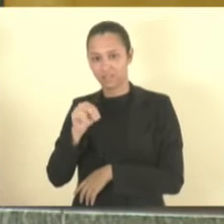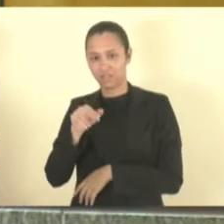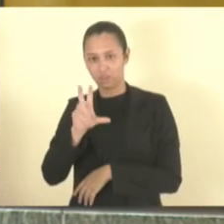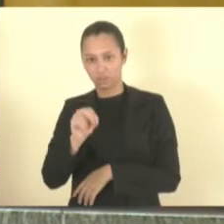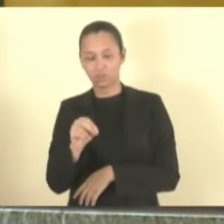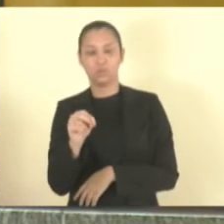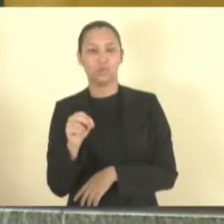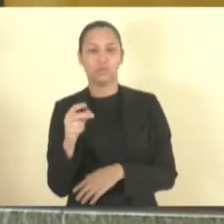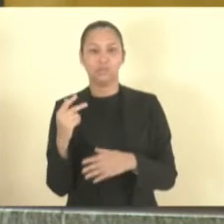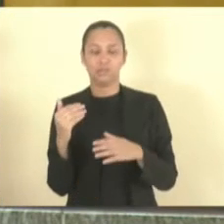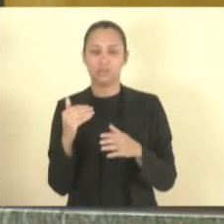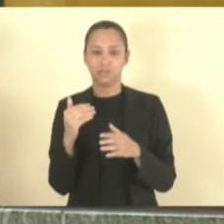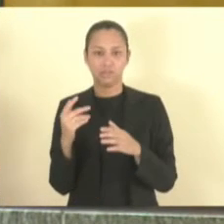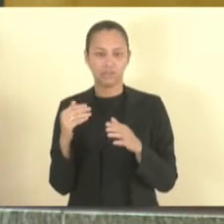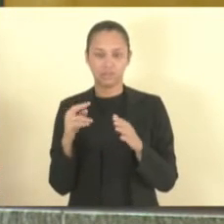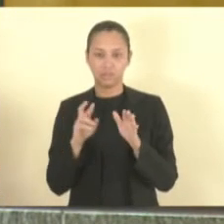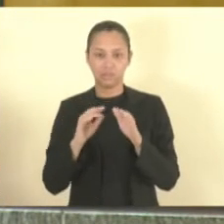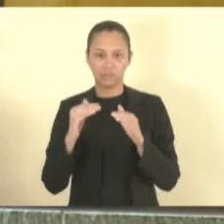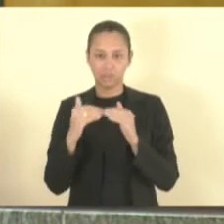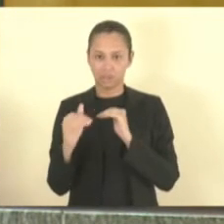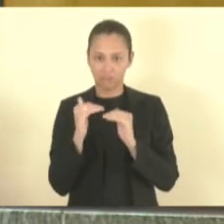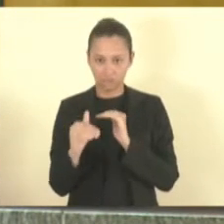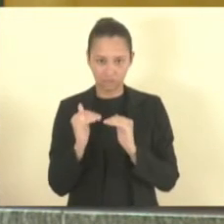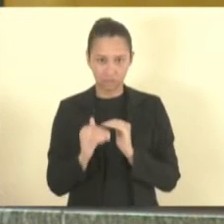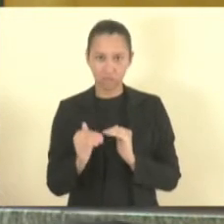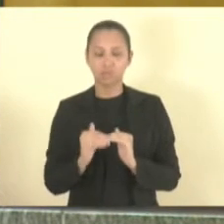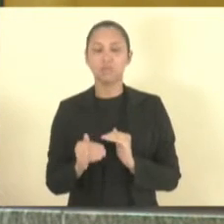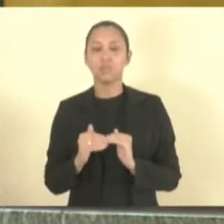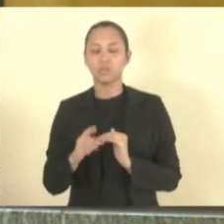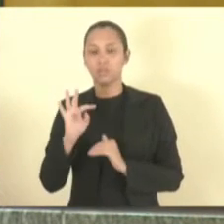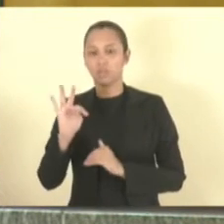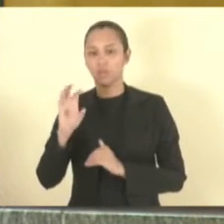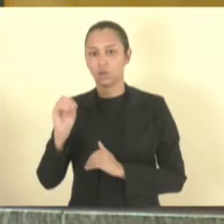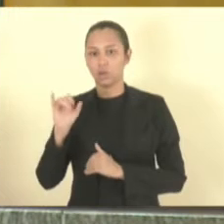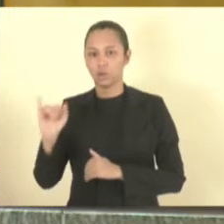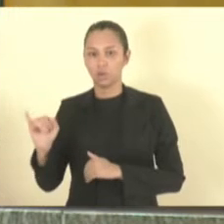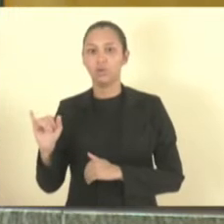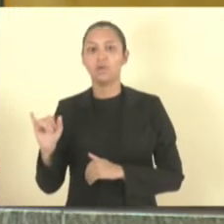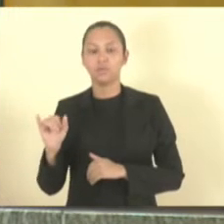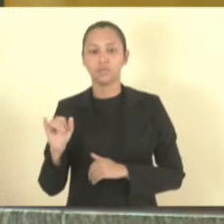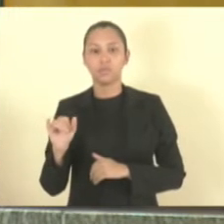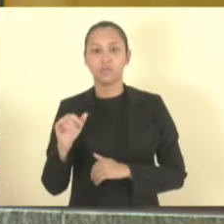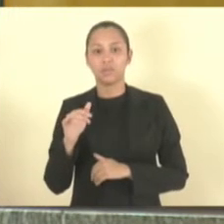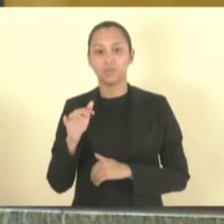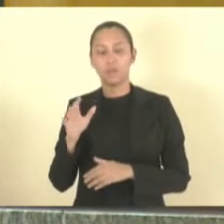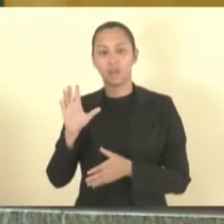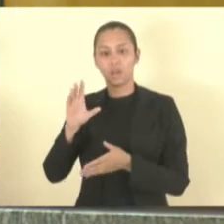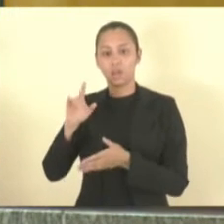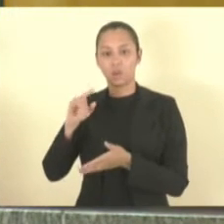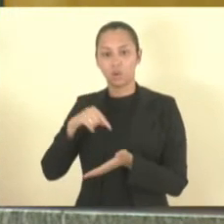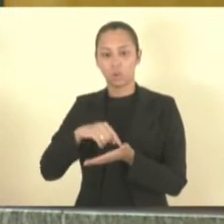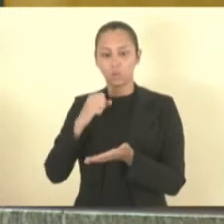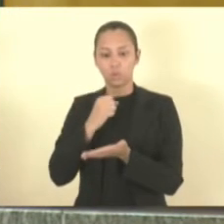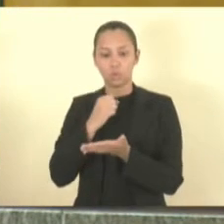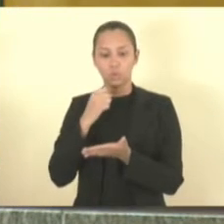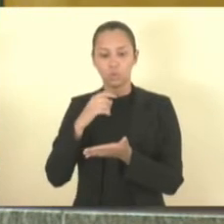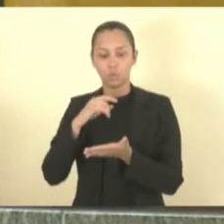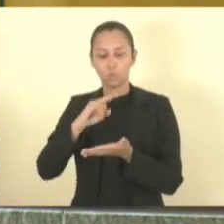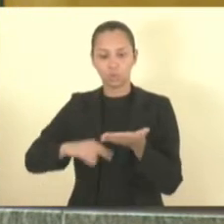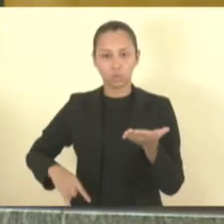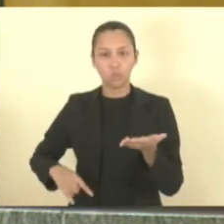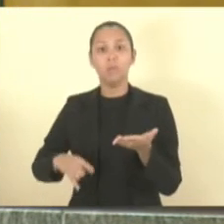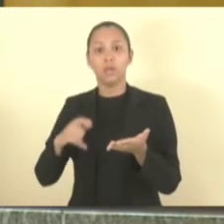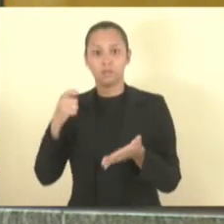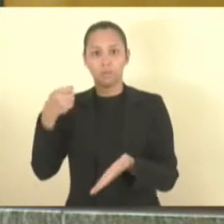regularidade TOI. Na mesma conta, fatura ou boleto bancário e congênito no